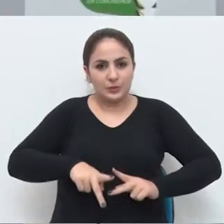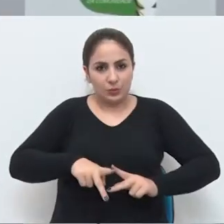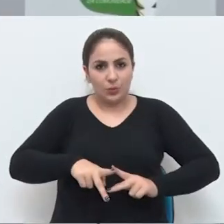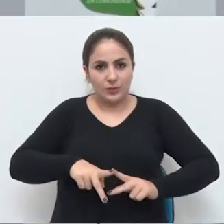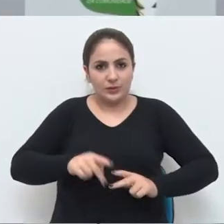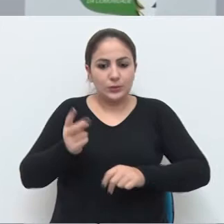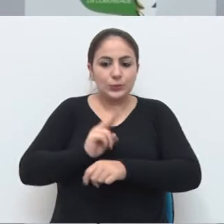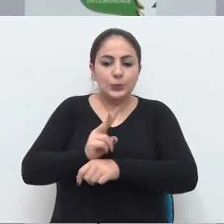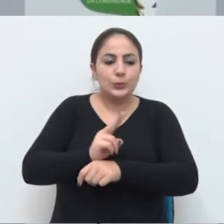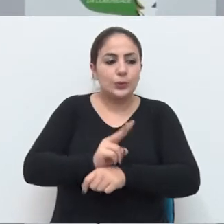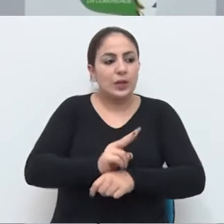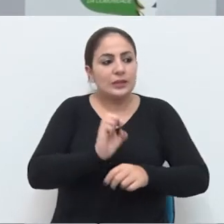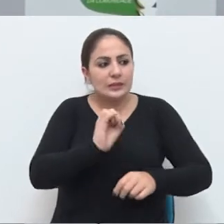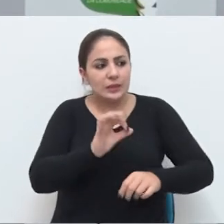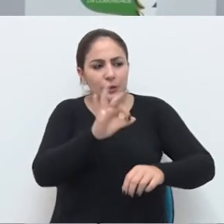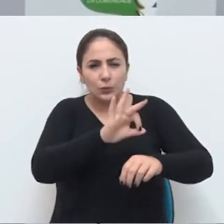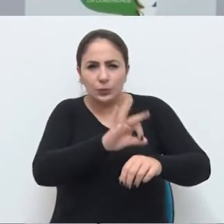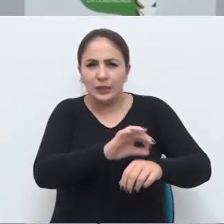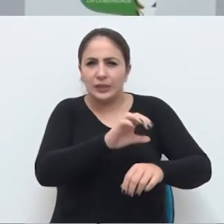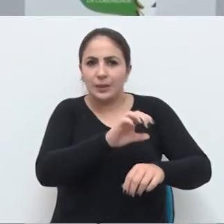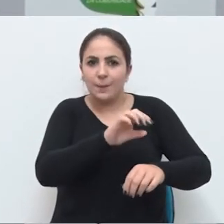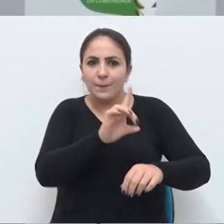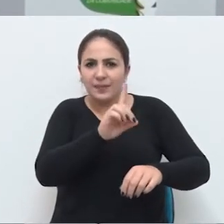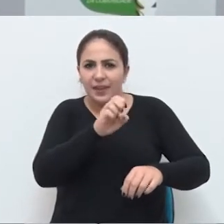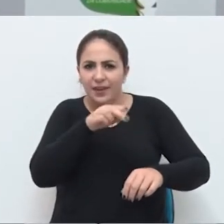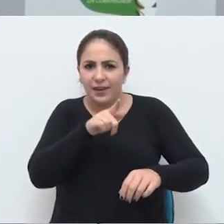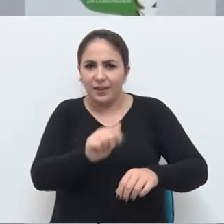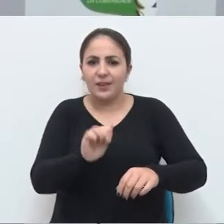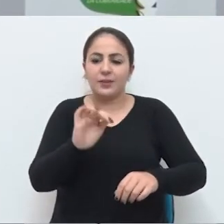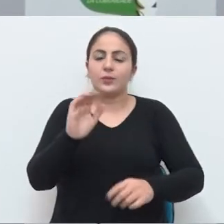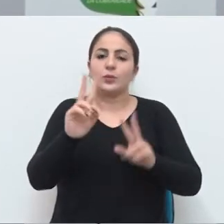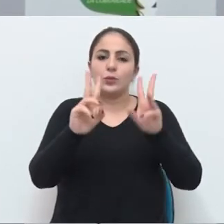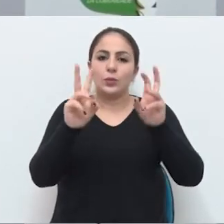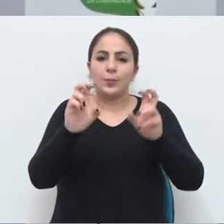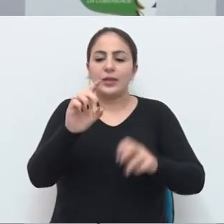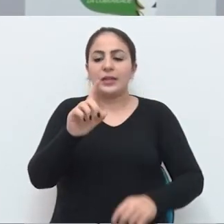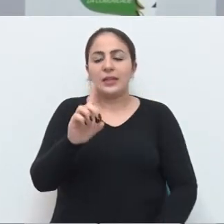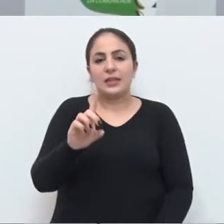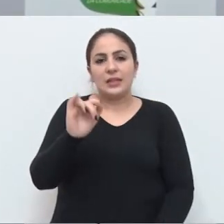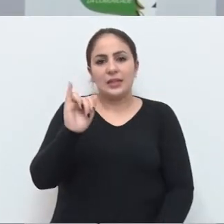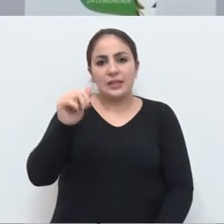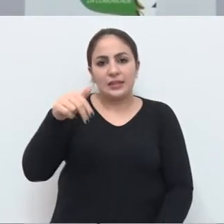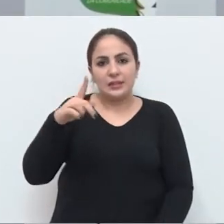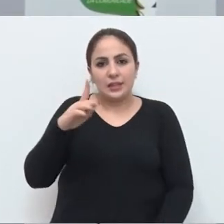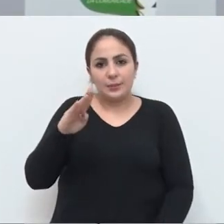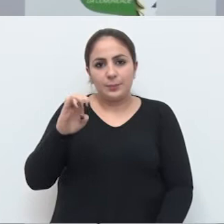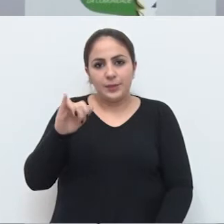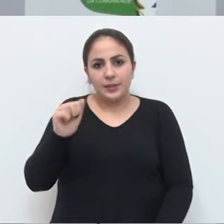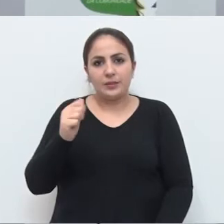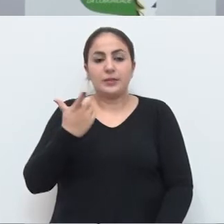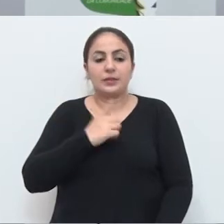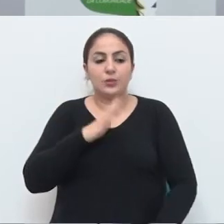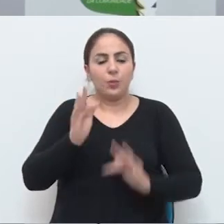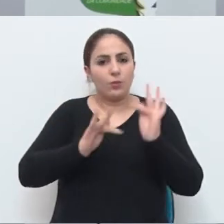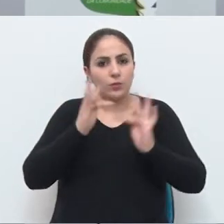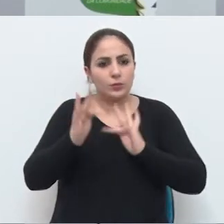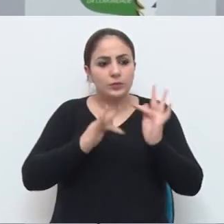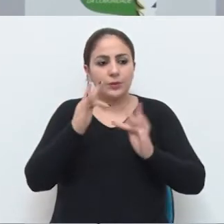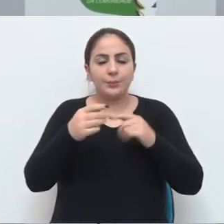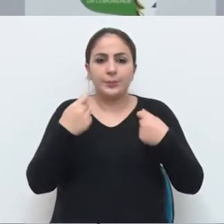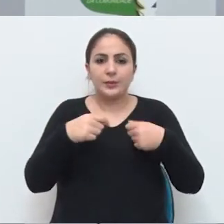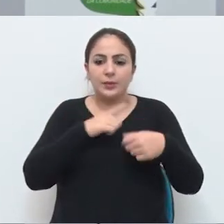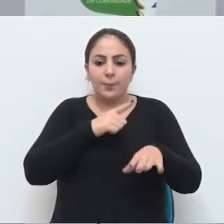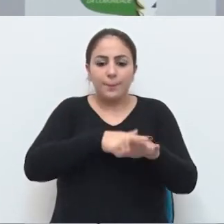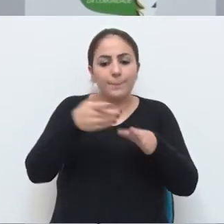de endemias eram, há um tempo atrás, uma função sazonal, ou seja, que tinha de determinado